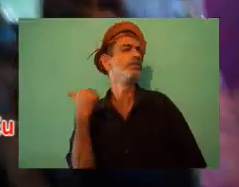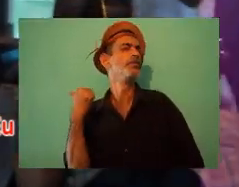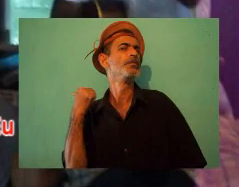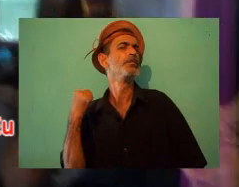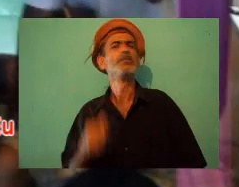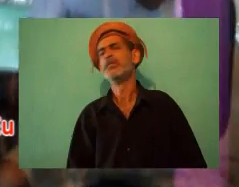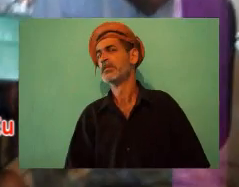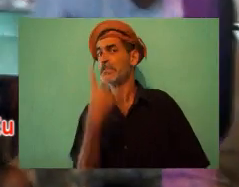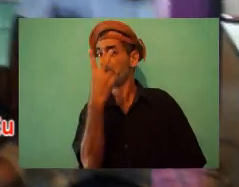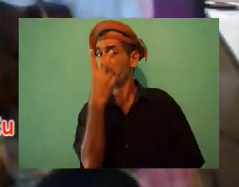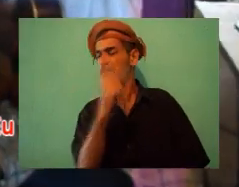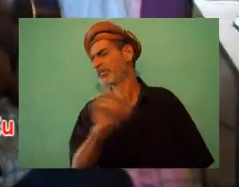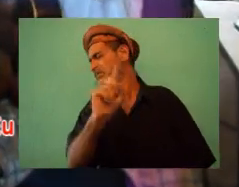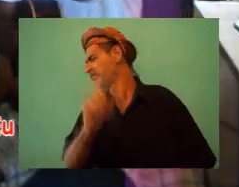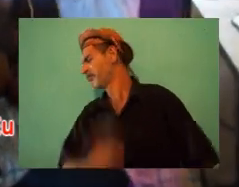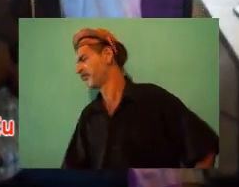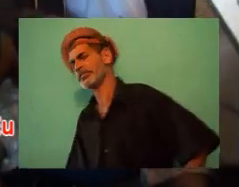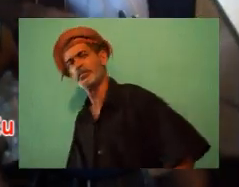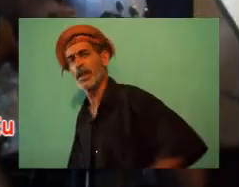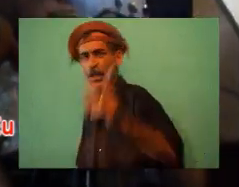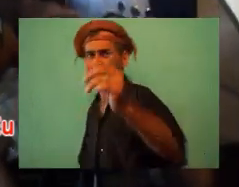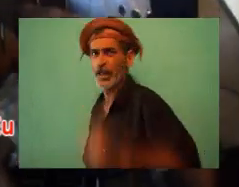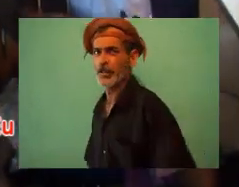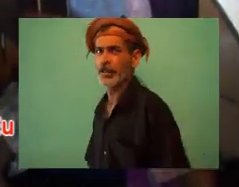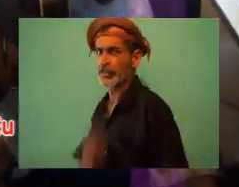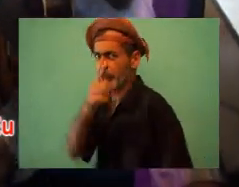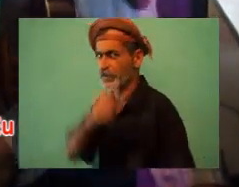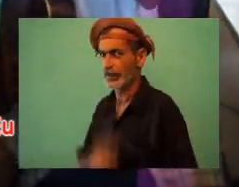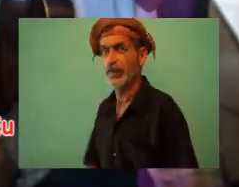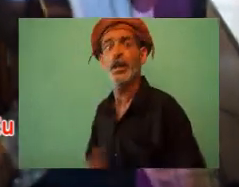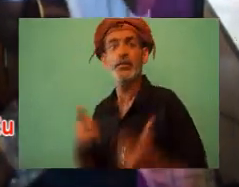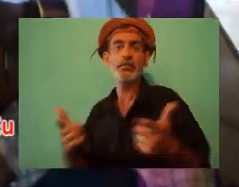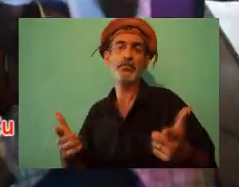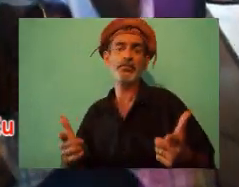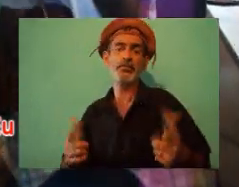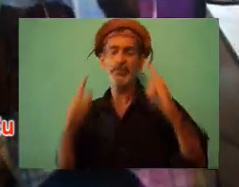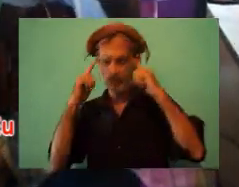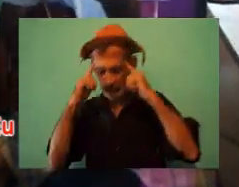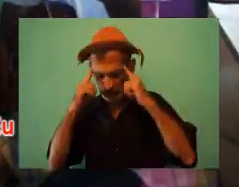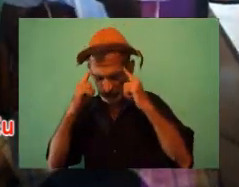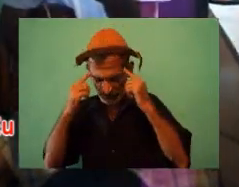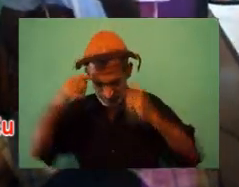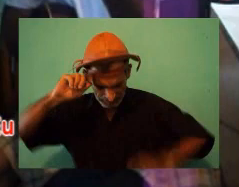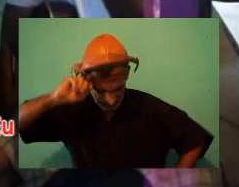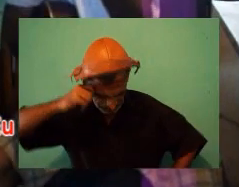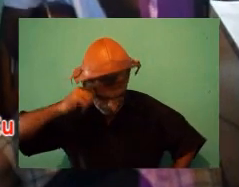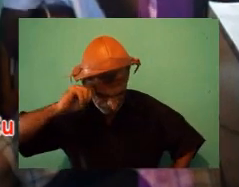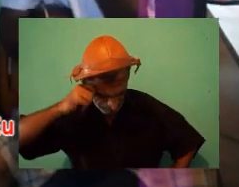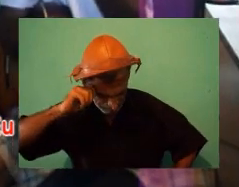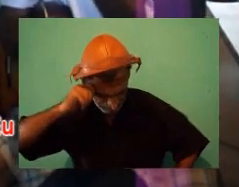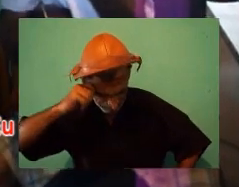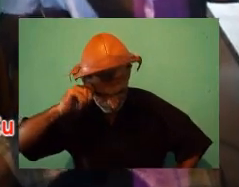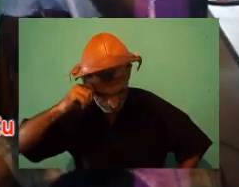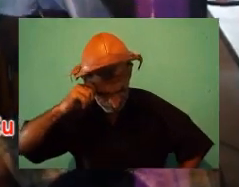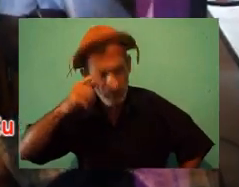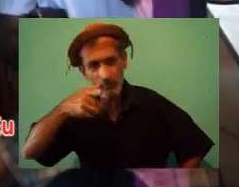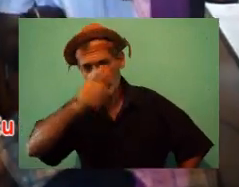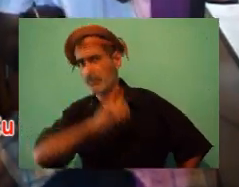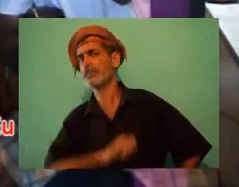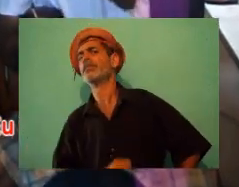Não é aquele negocinho lá Duas broncas Que é duas notas Pelo menos aqui você vai aprender Agora é um pouco difícil Não atravessa não É